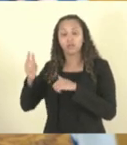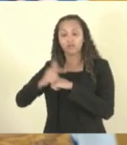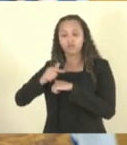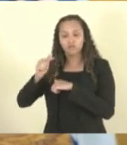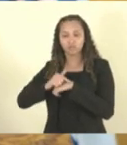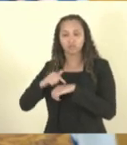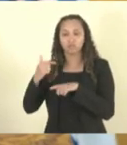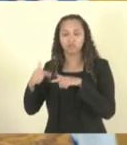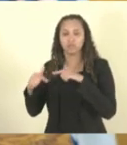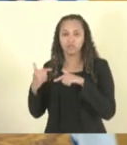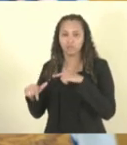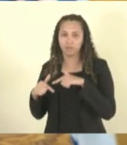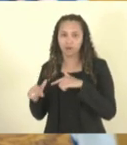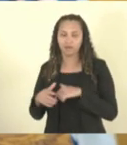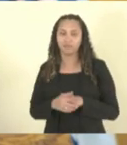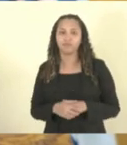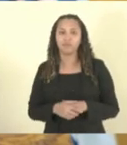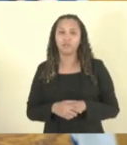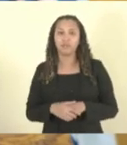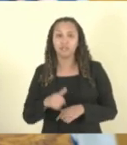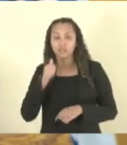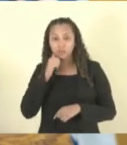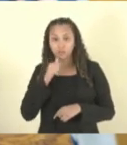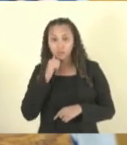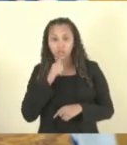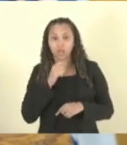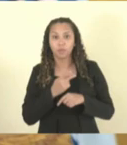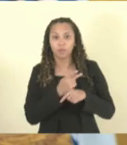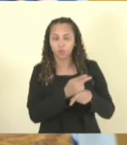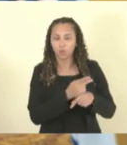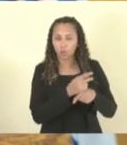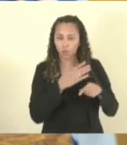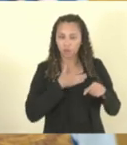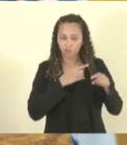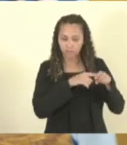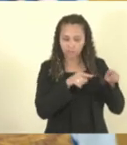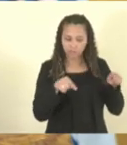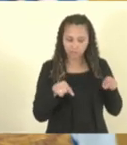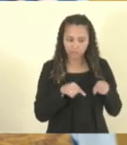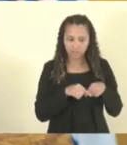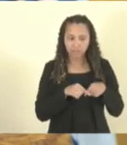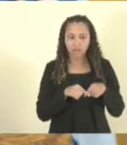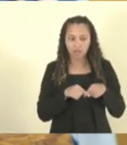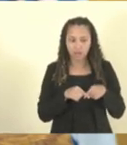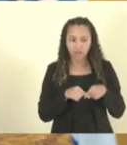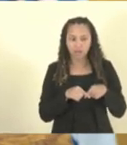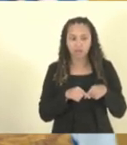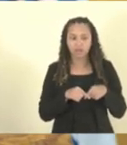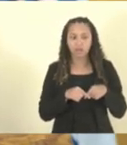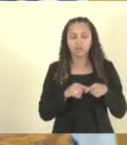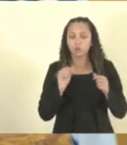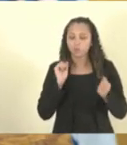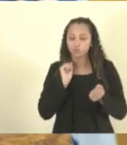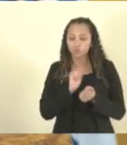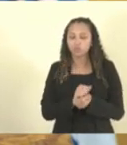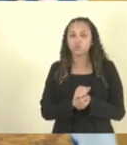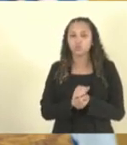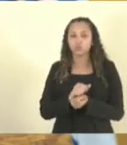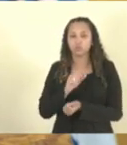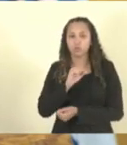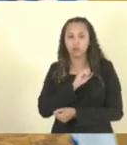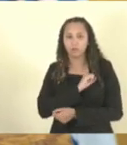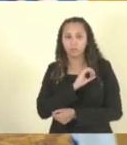Essa moça chegou, essa senhora, chegou aí ao nosso gabinete há algum tempo atrás e, através de uma intervenção que fizemos junto aí à Polícia Civil,